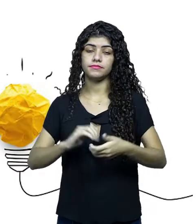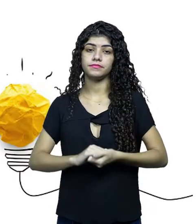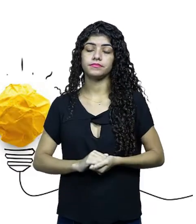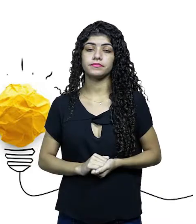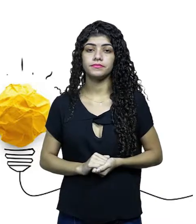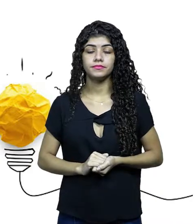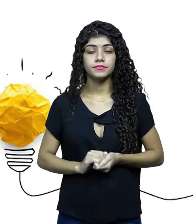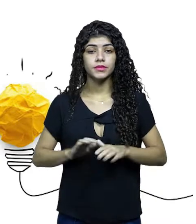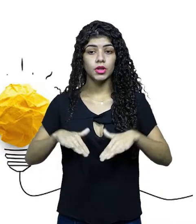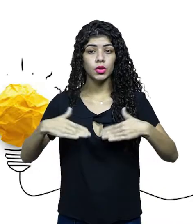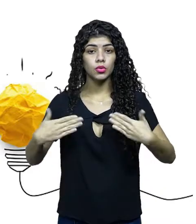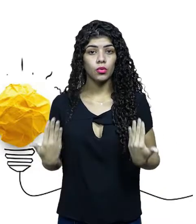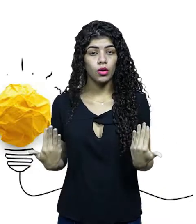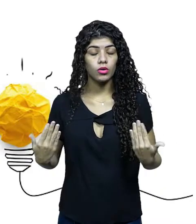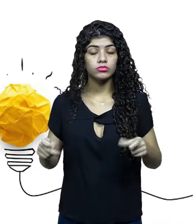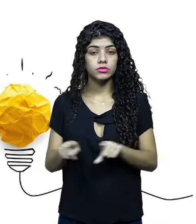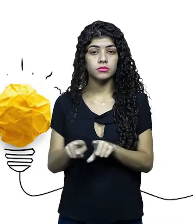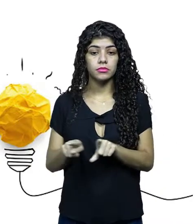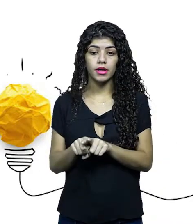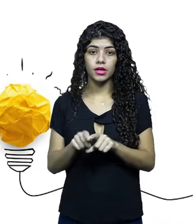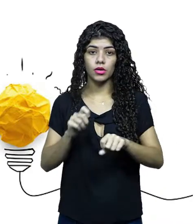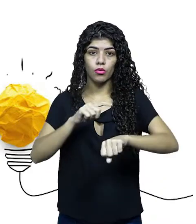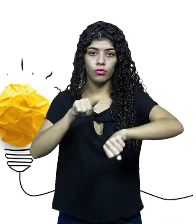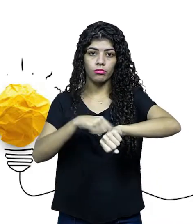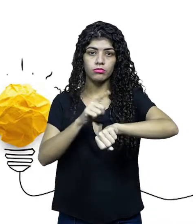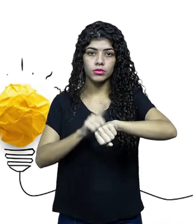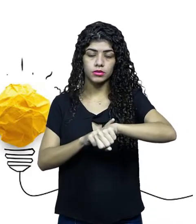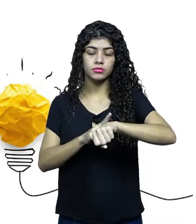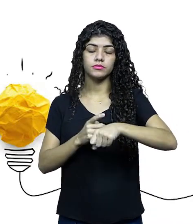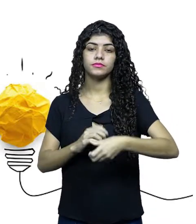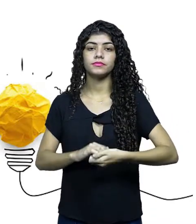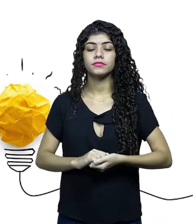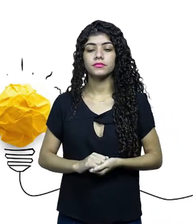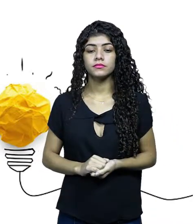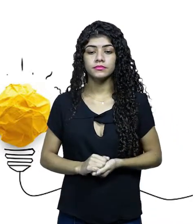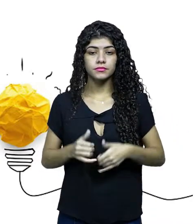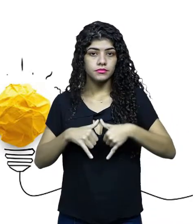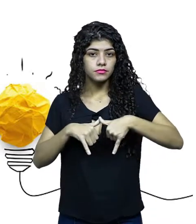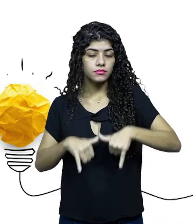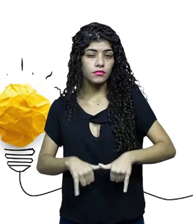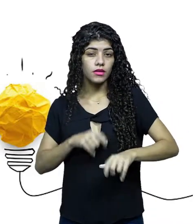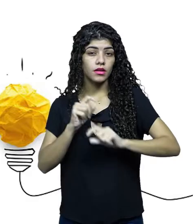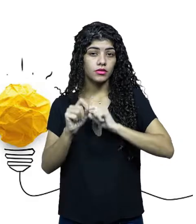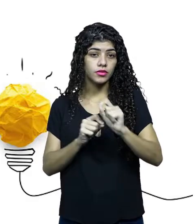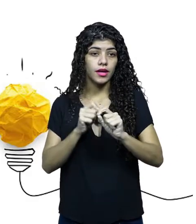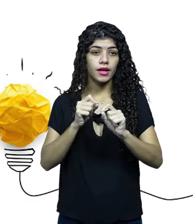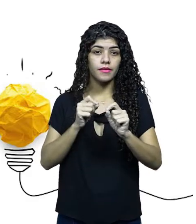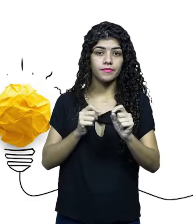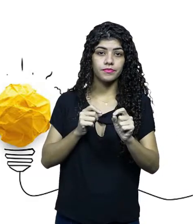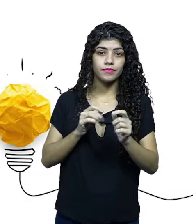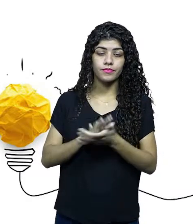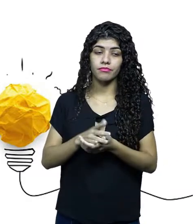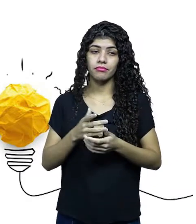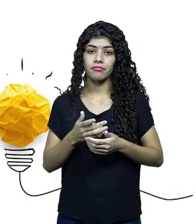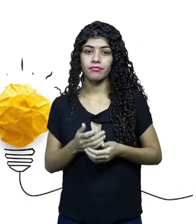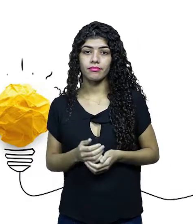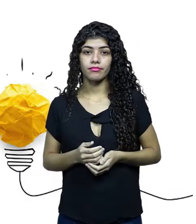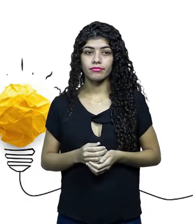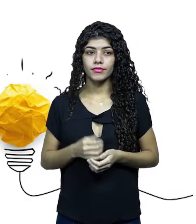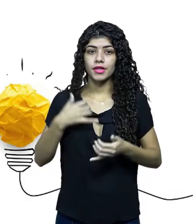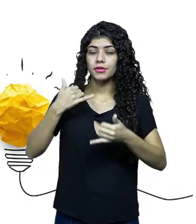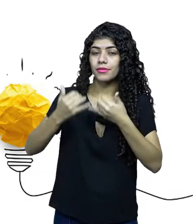E qual será a minutagem? Se ficcional, será animação ou não?